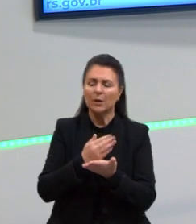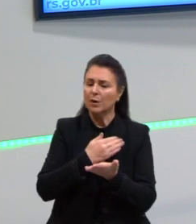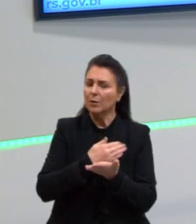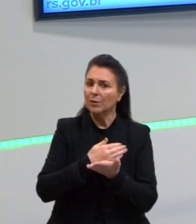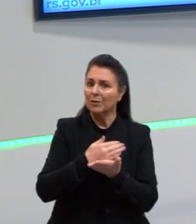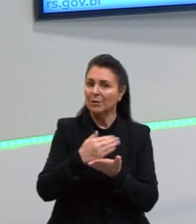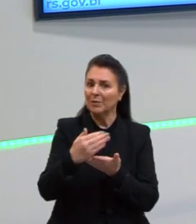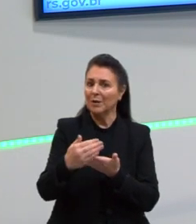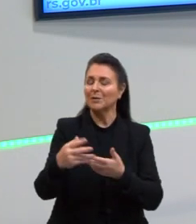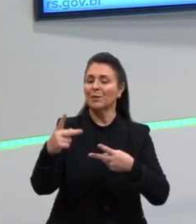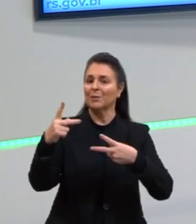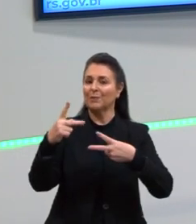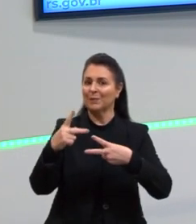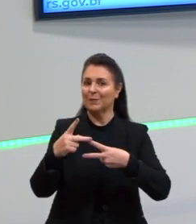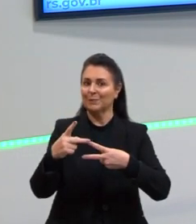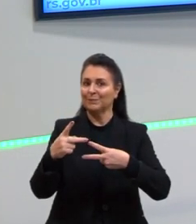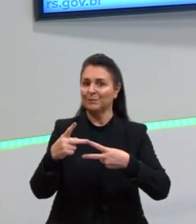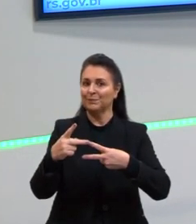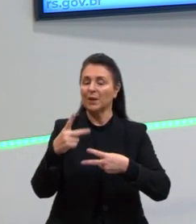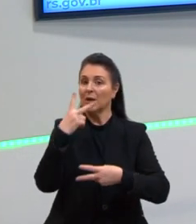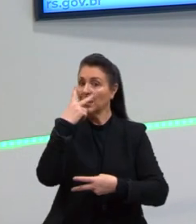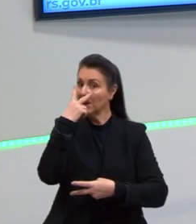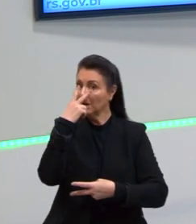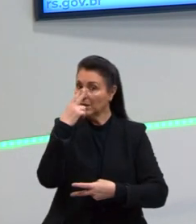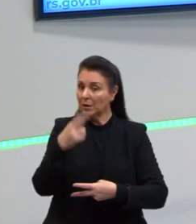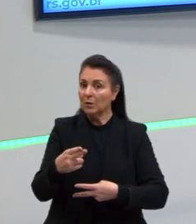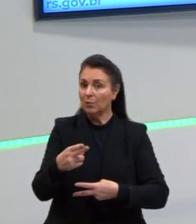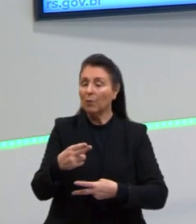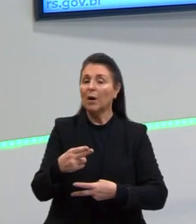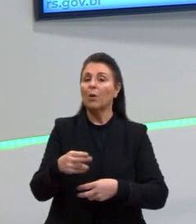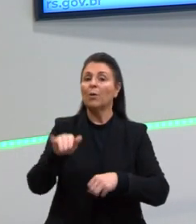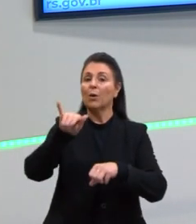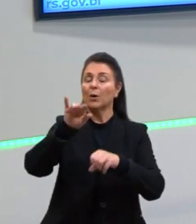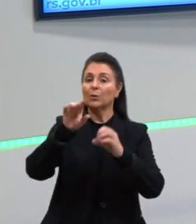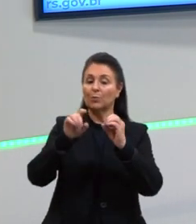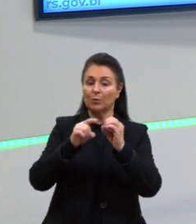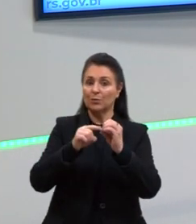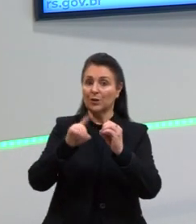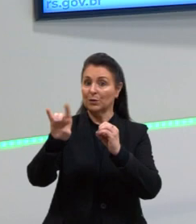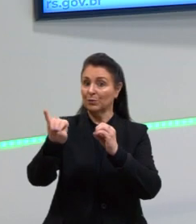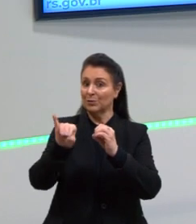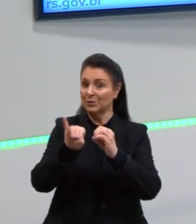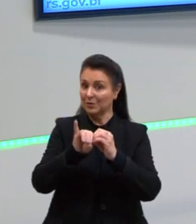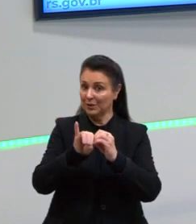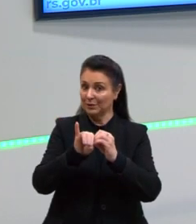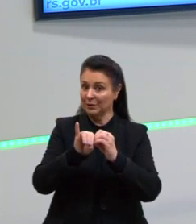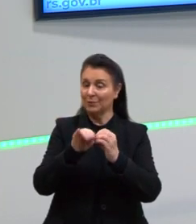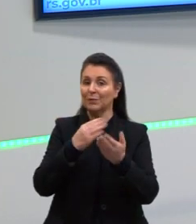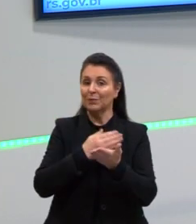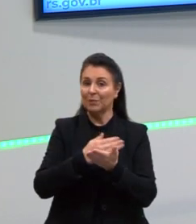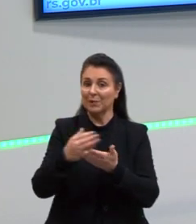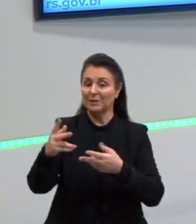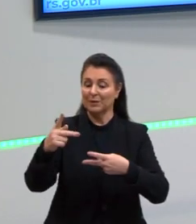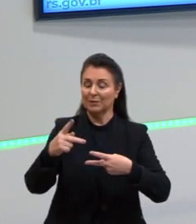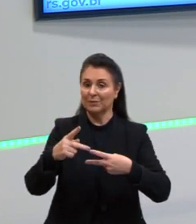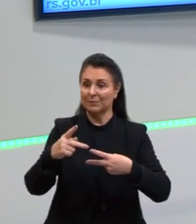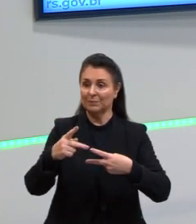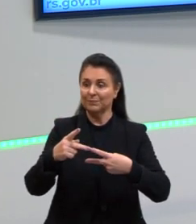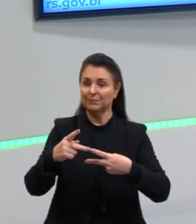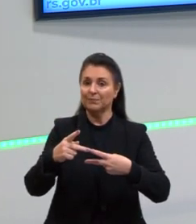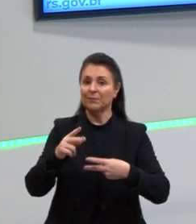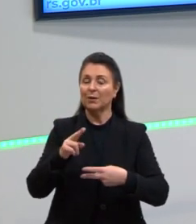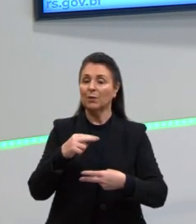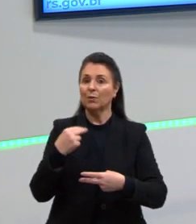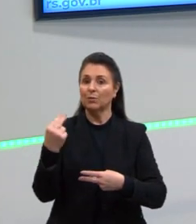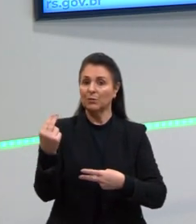por preposição. Igualzinho lá nos nossos objetos indiretos. O objeto indireto começa com preposição, os